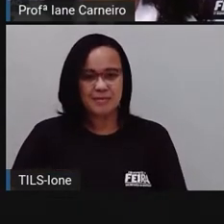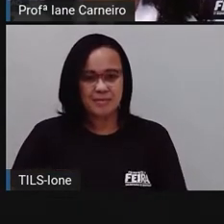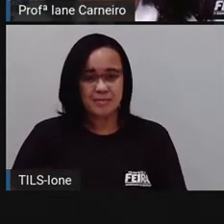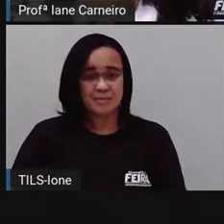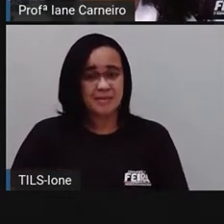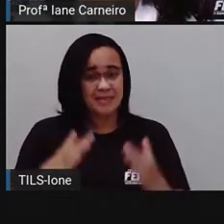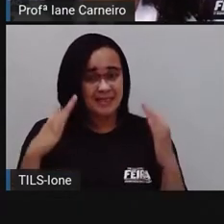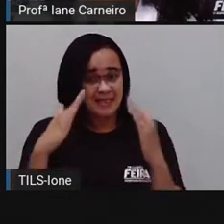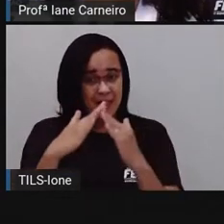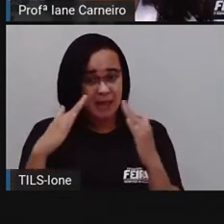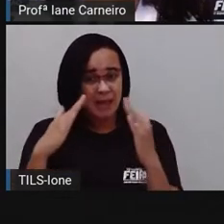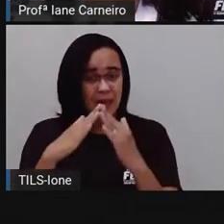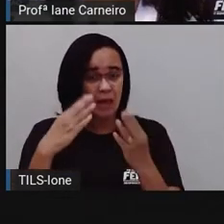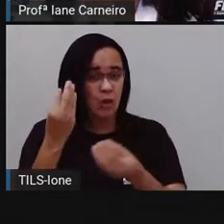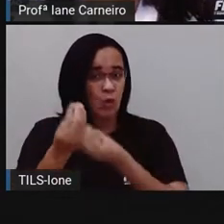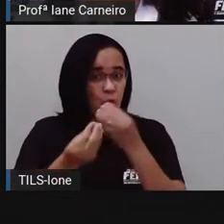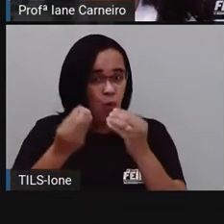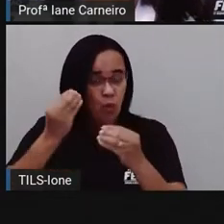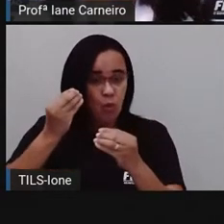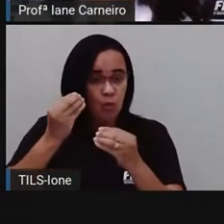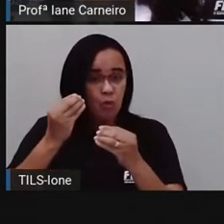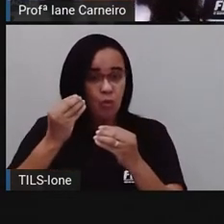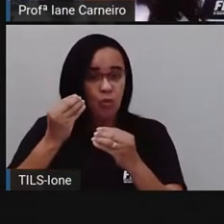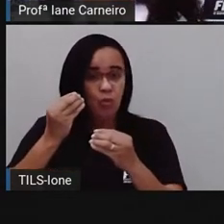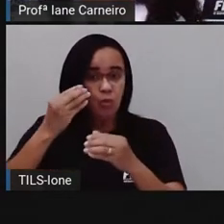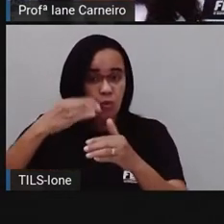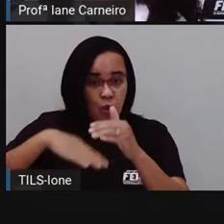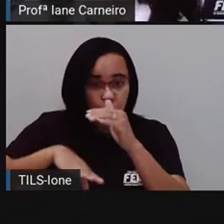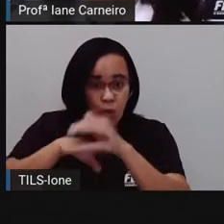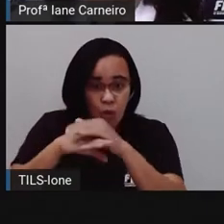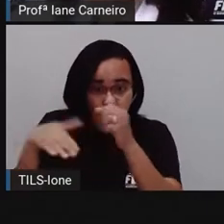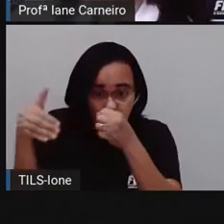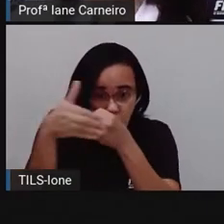casa que vira esconderijo.